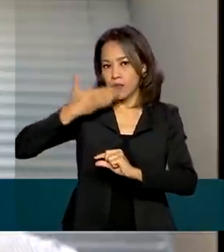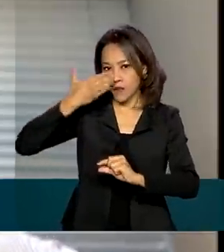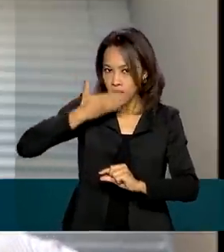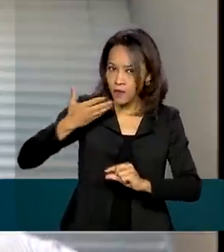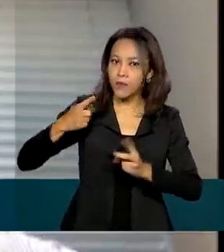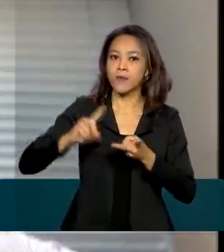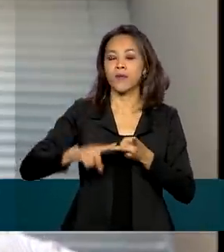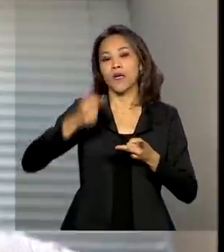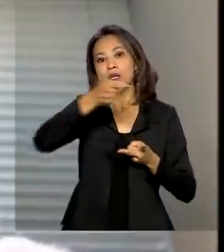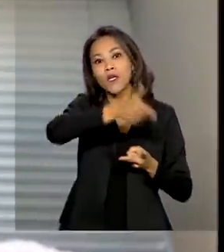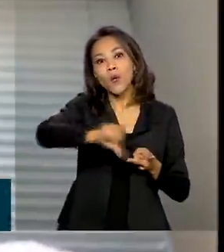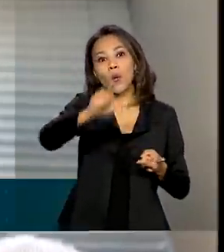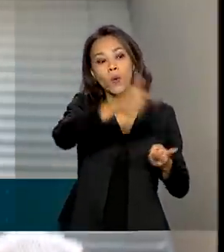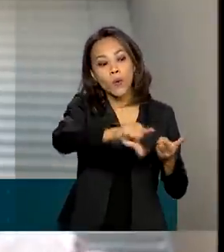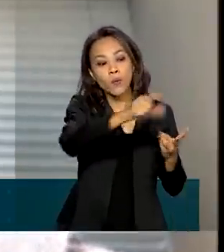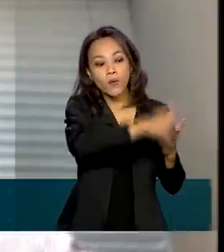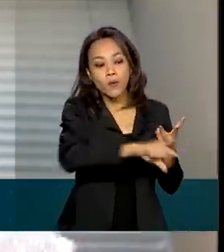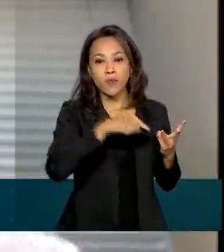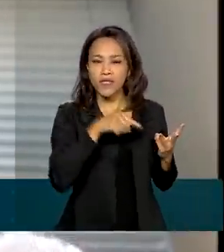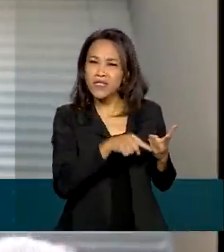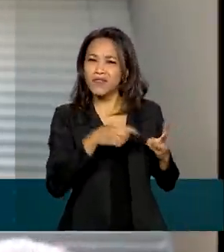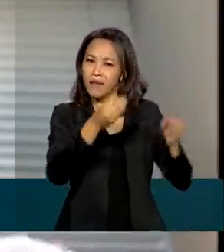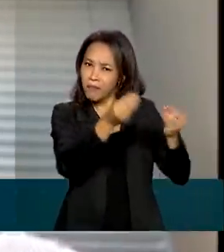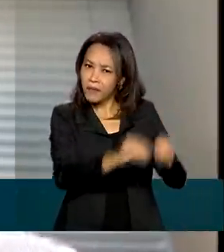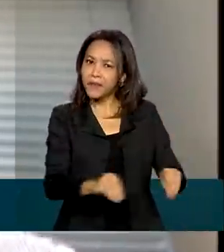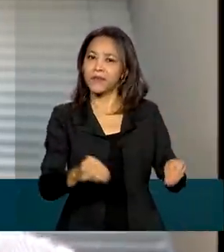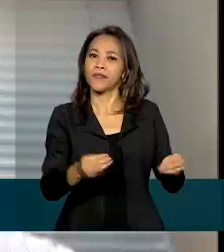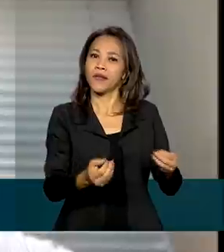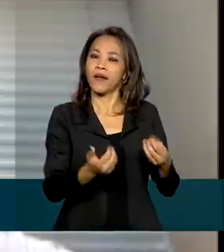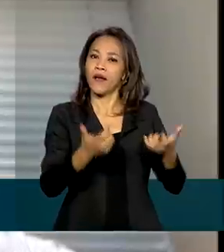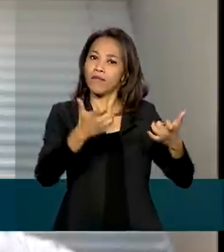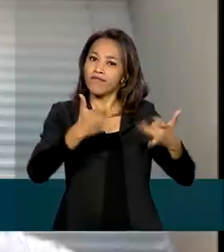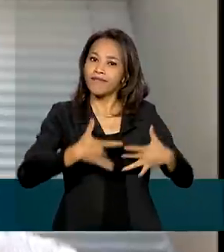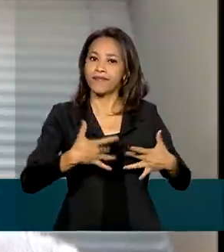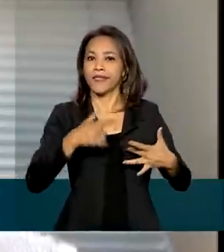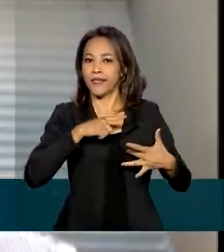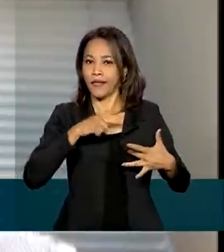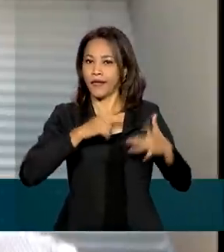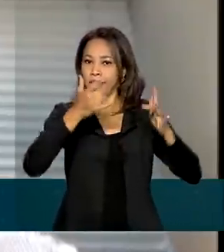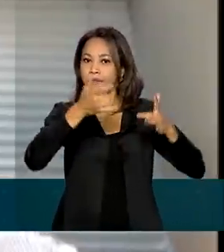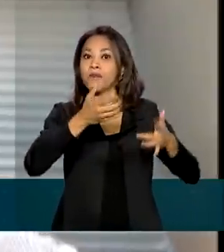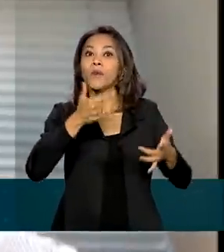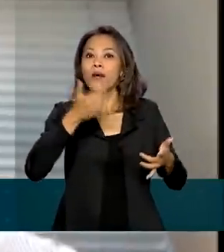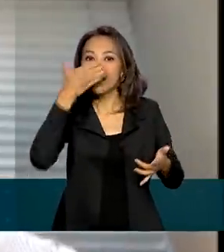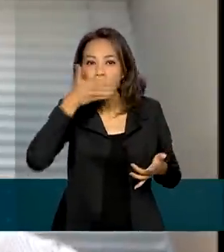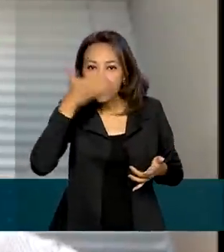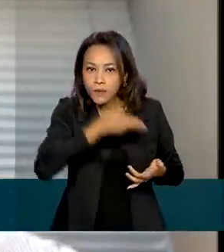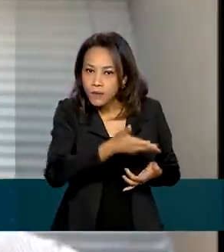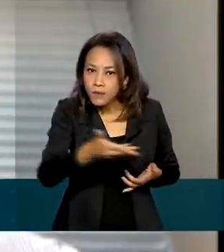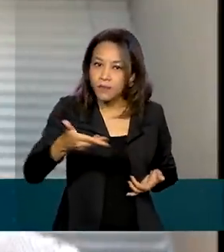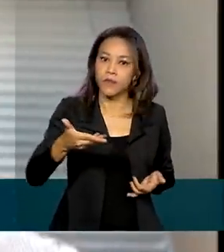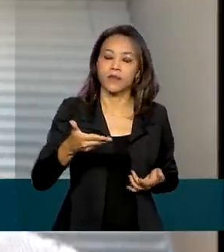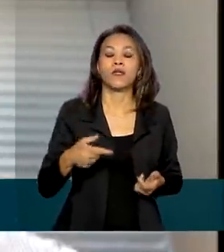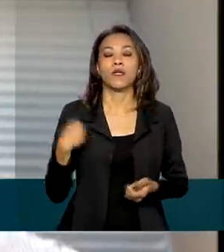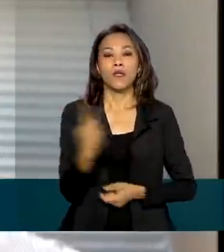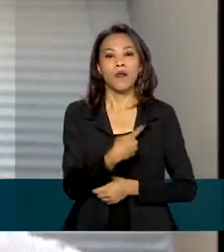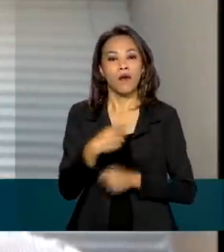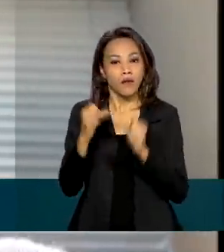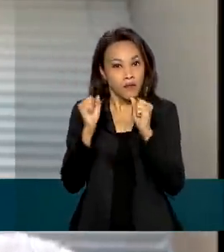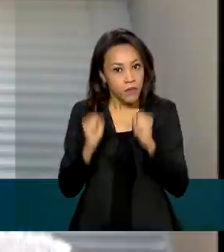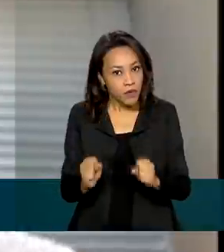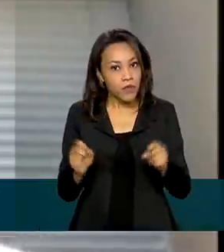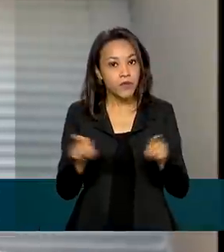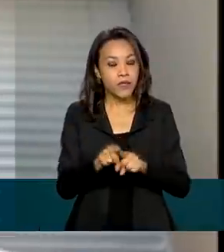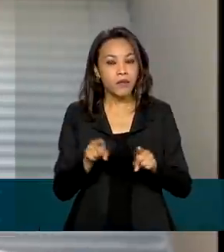e substâncias que vão ter como derivados açúcares. A gente pode também ajudar